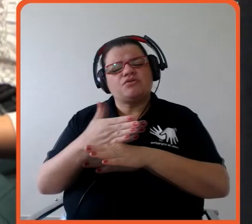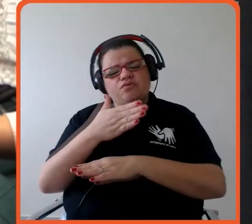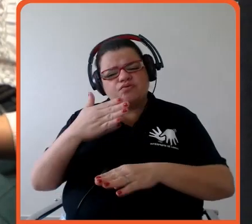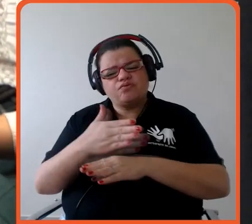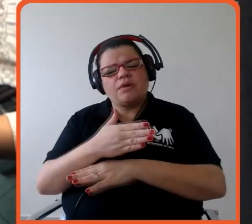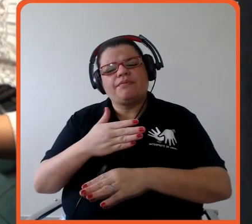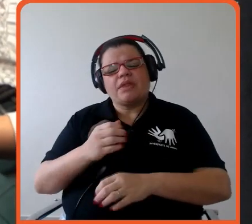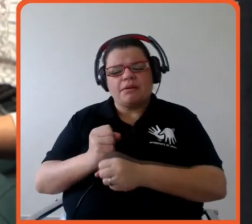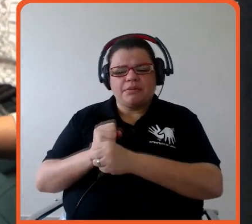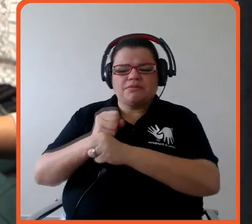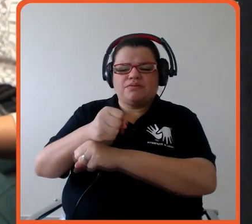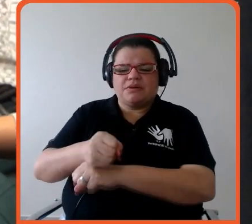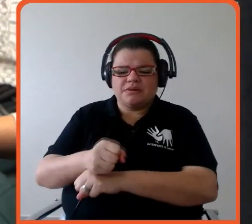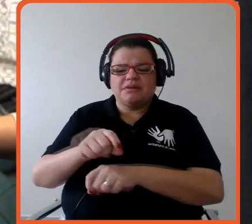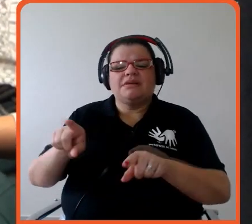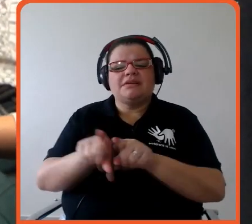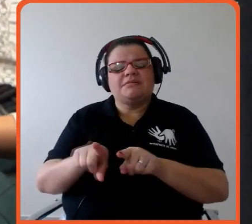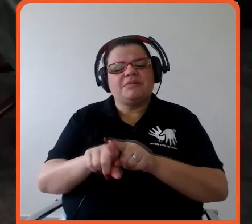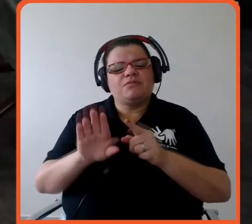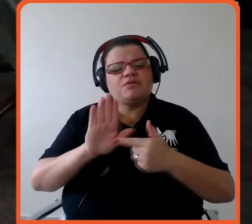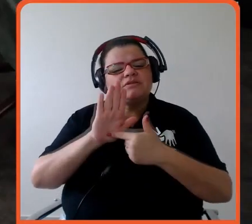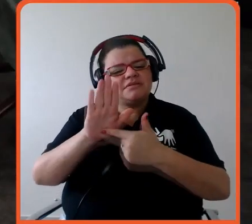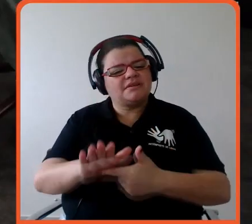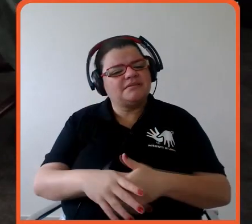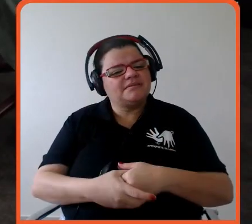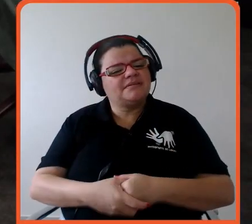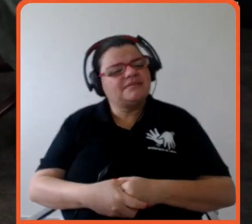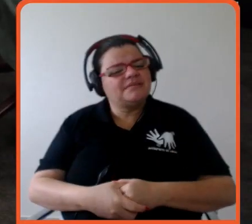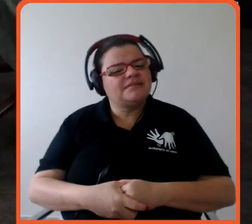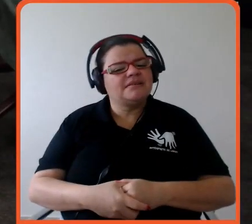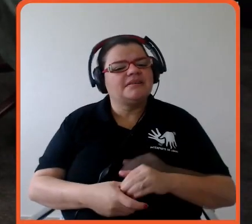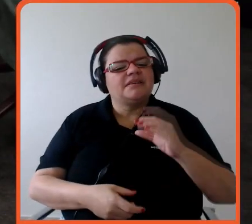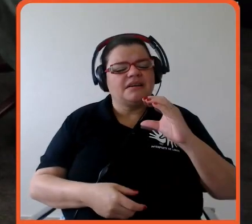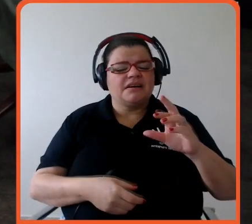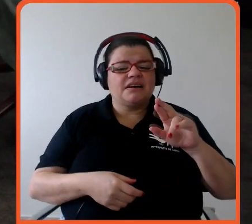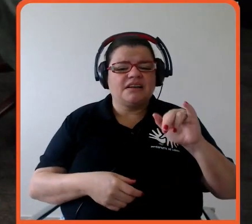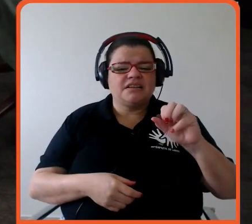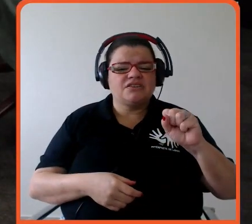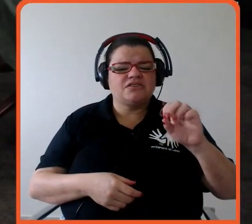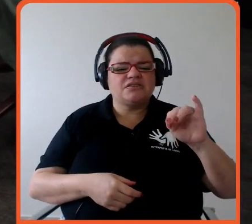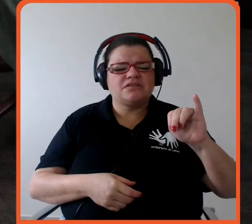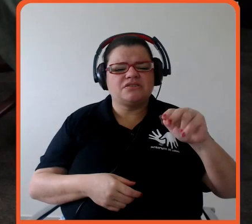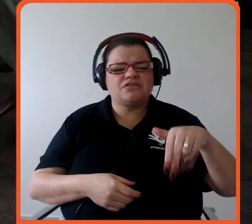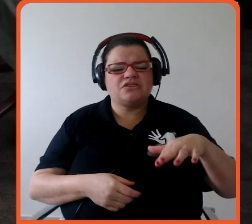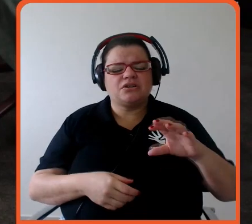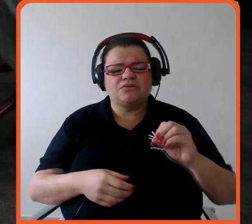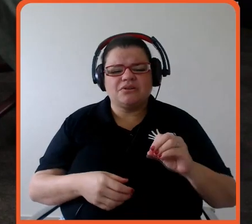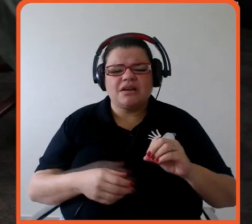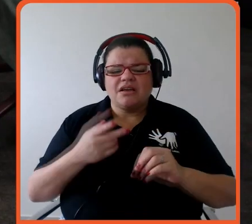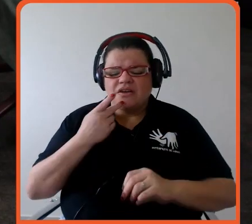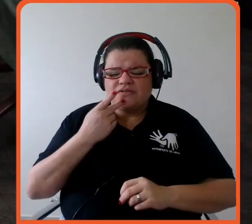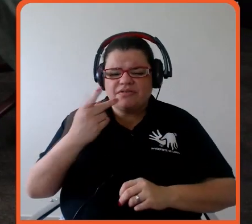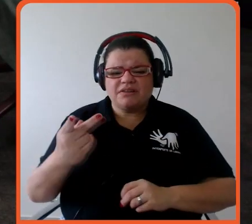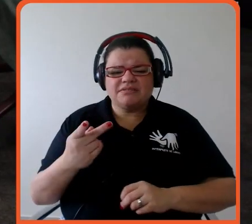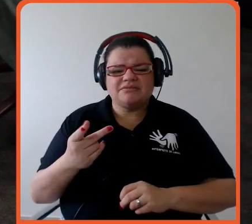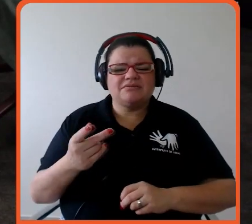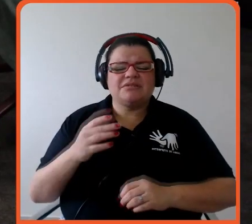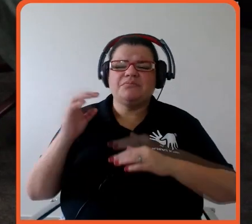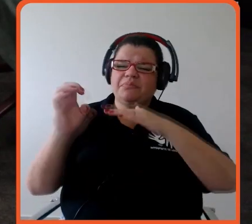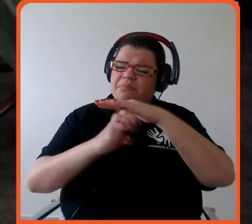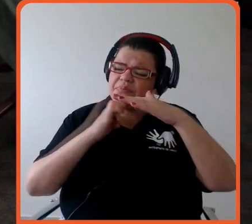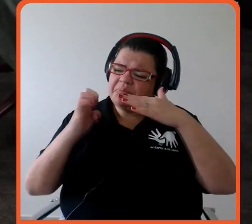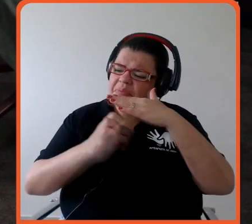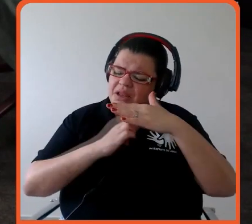fazer acontecer muito legal Cristiano olha eu falando pelo lado das empresas a gente quer realmente eu que eu